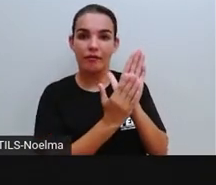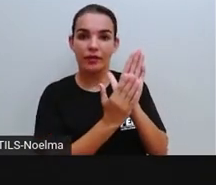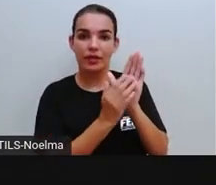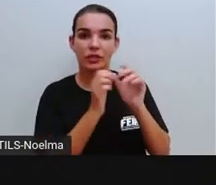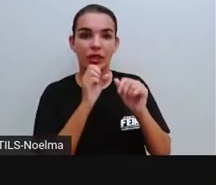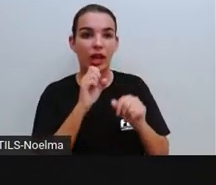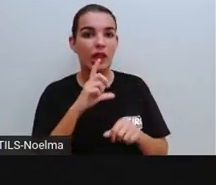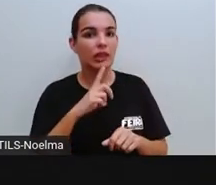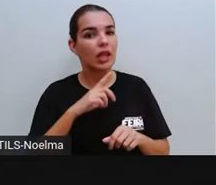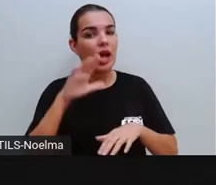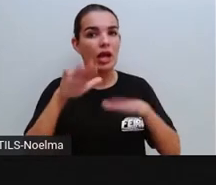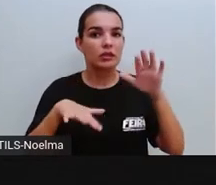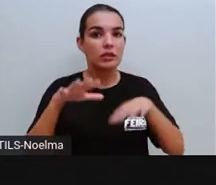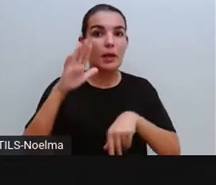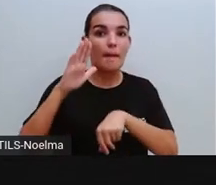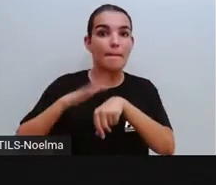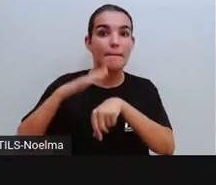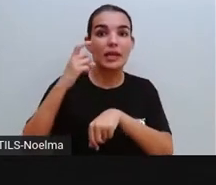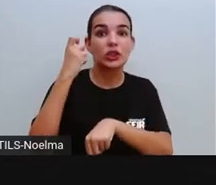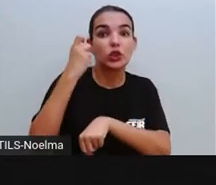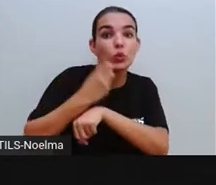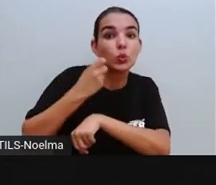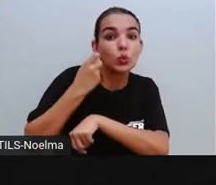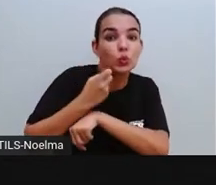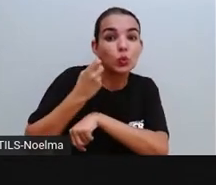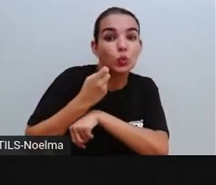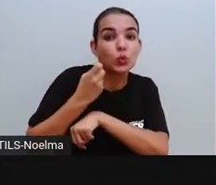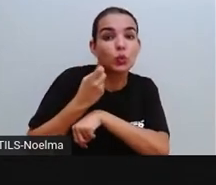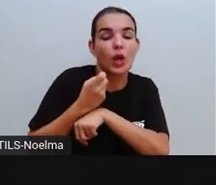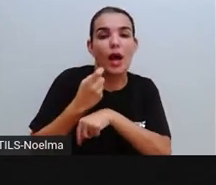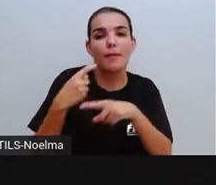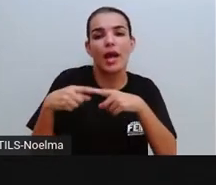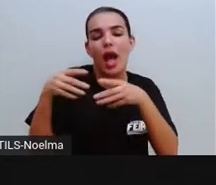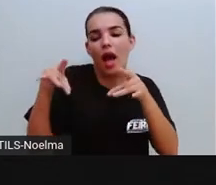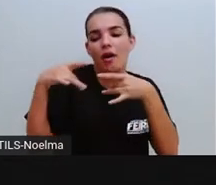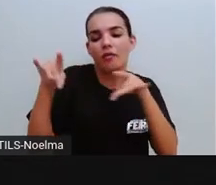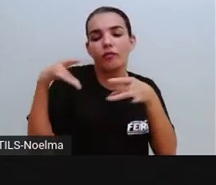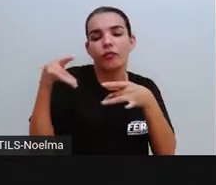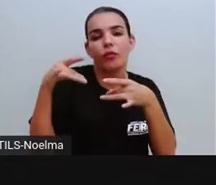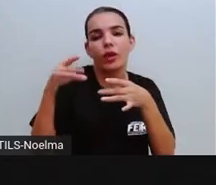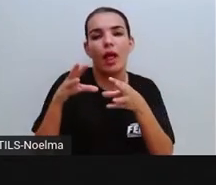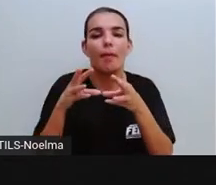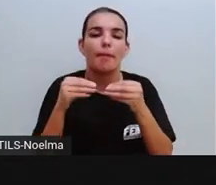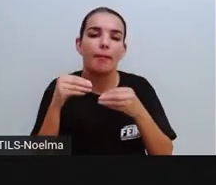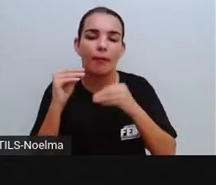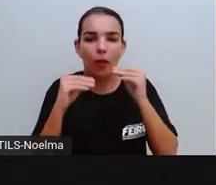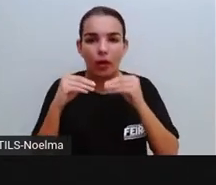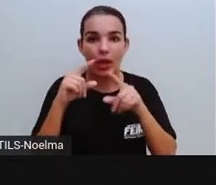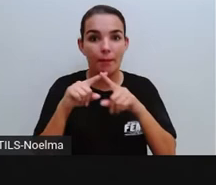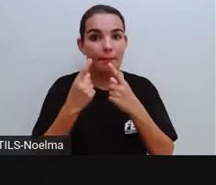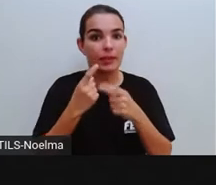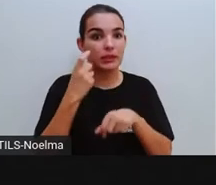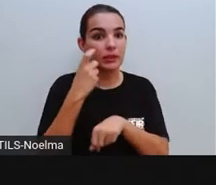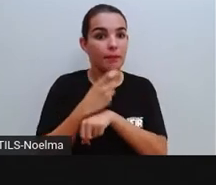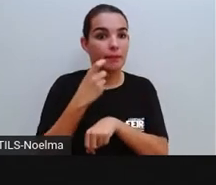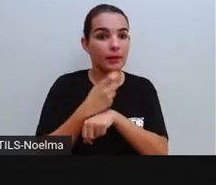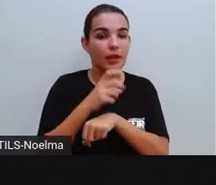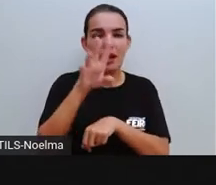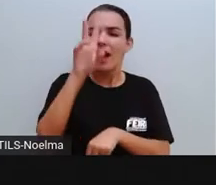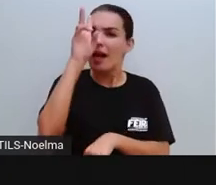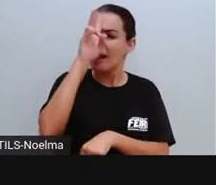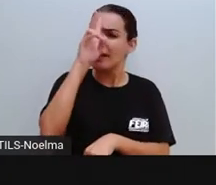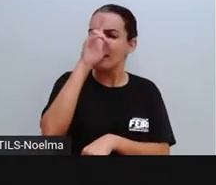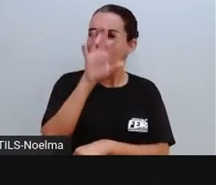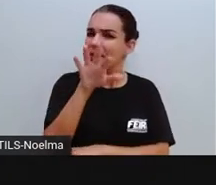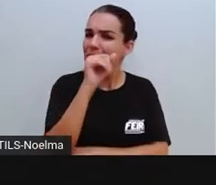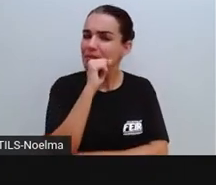inflexível do que as folhas do livro. Nós vimos na aula, quem lembra